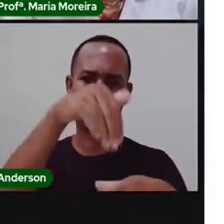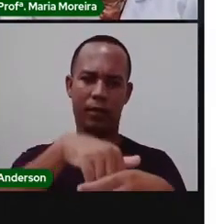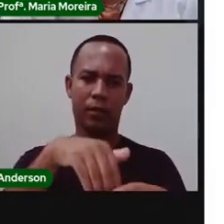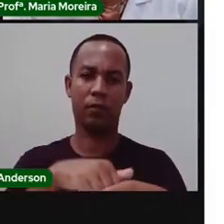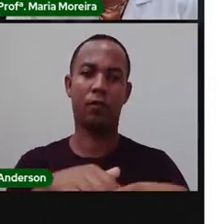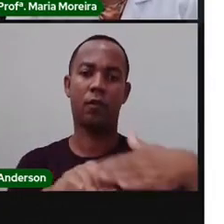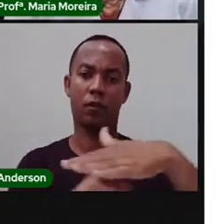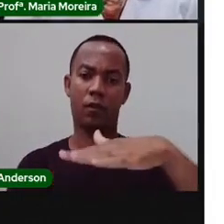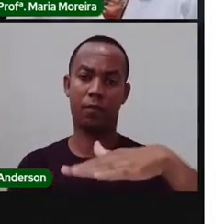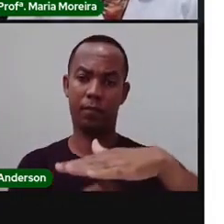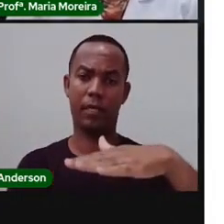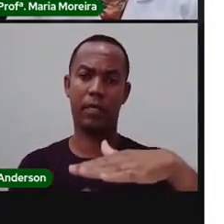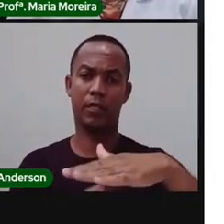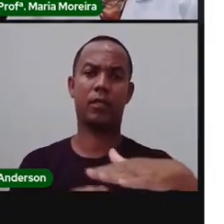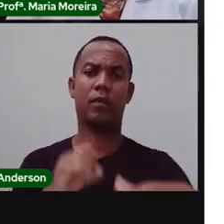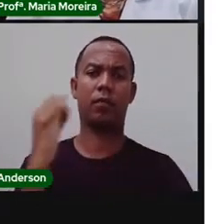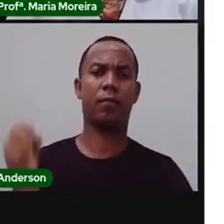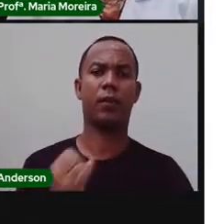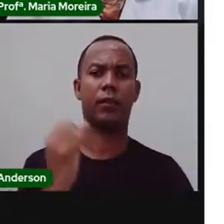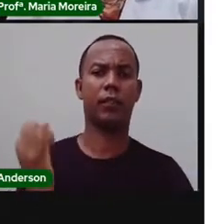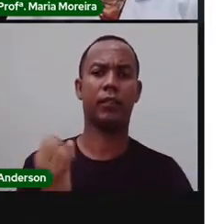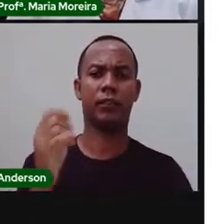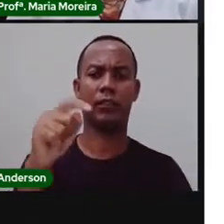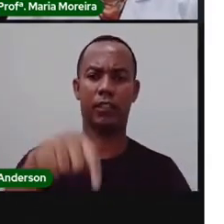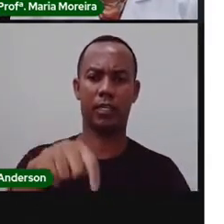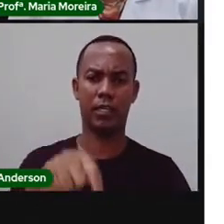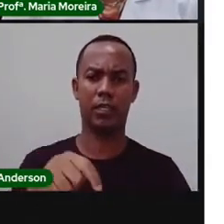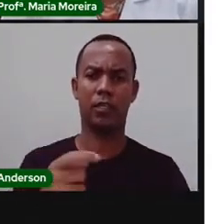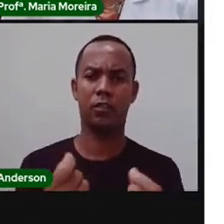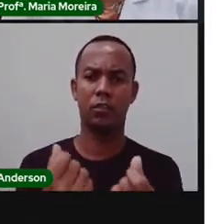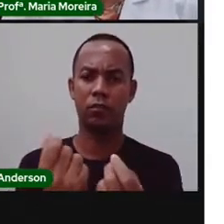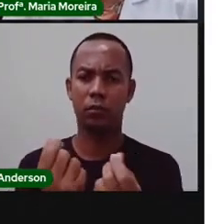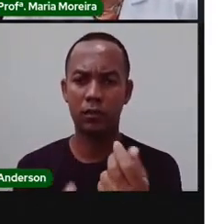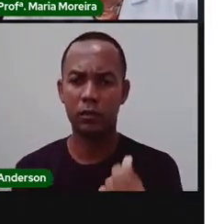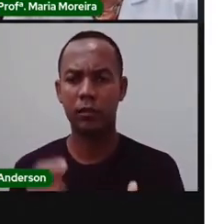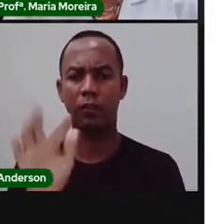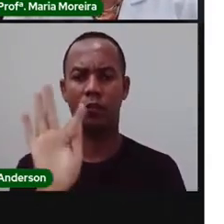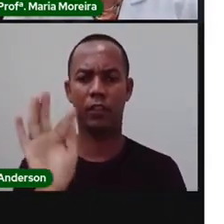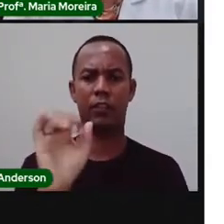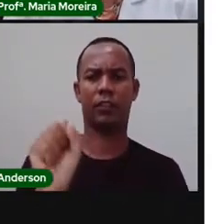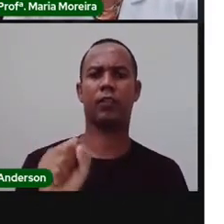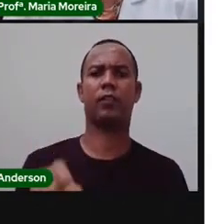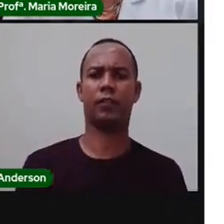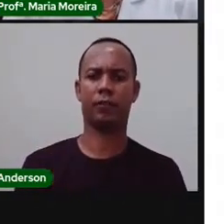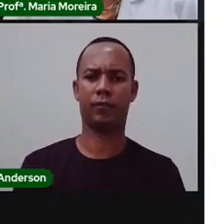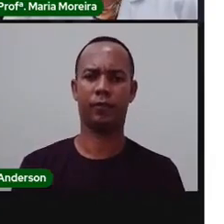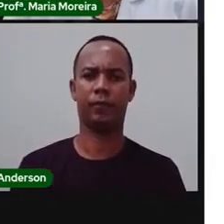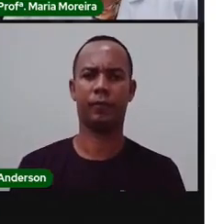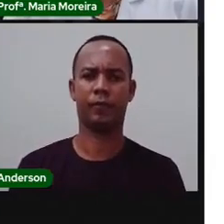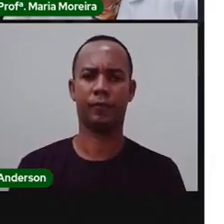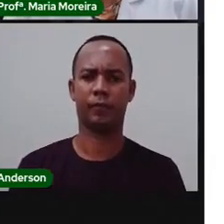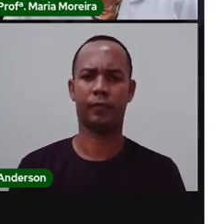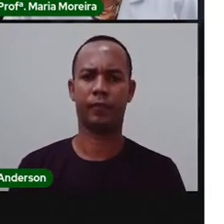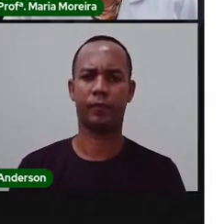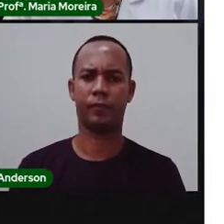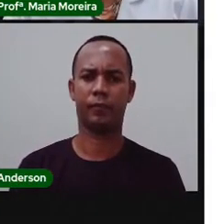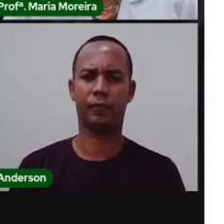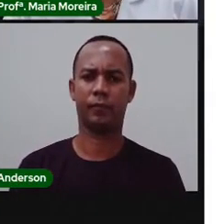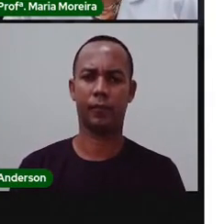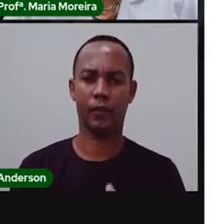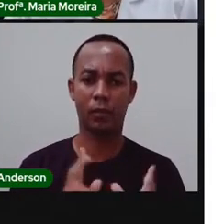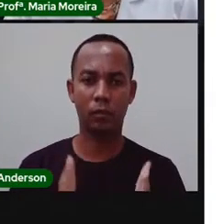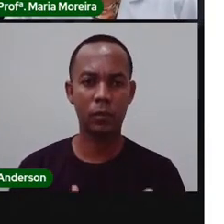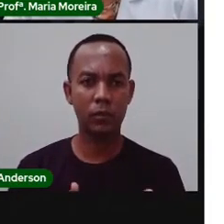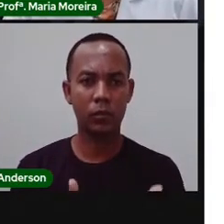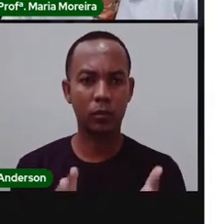empresa muito importante para a economia de Feira de Santana. Certinho? Então, vamos seguir,